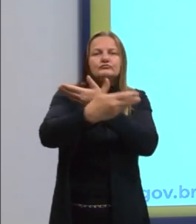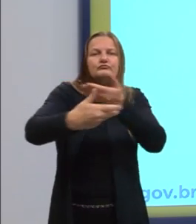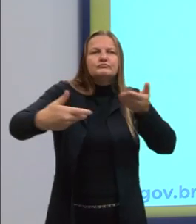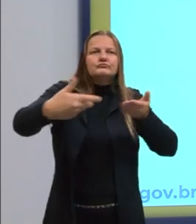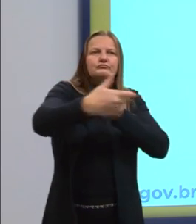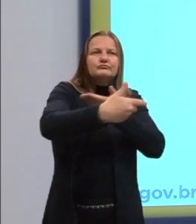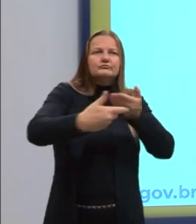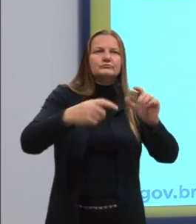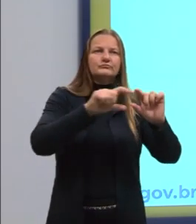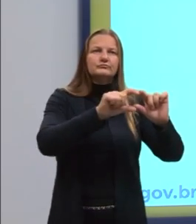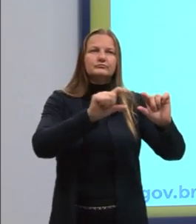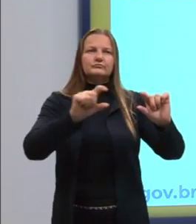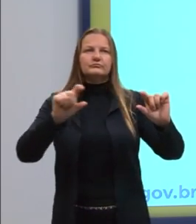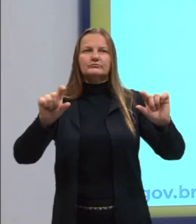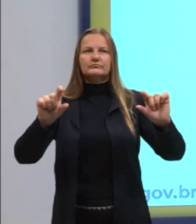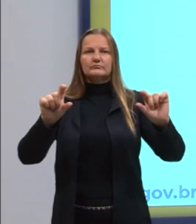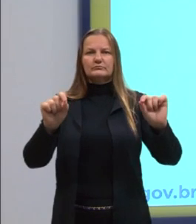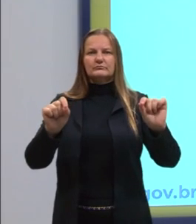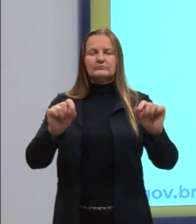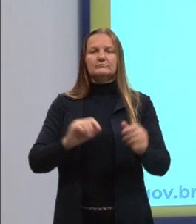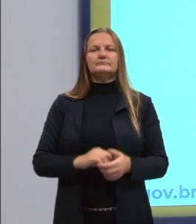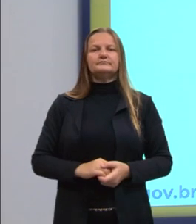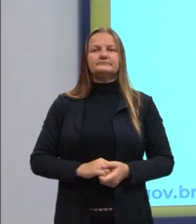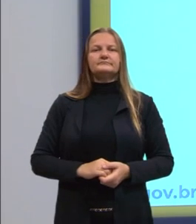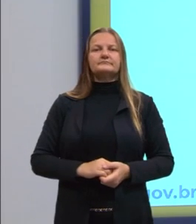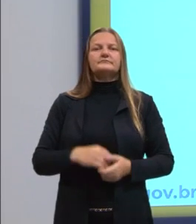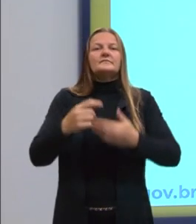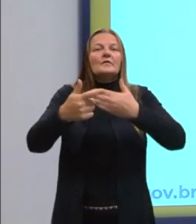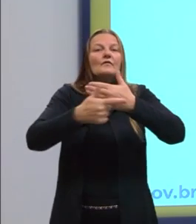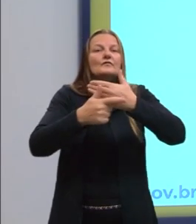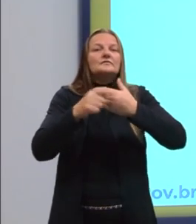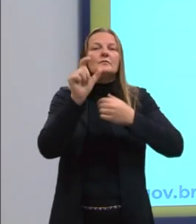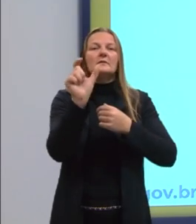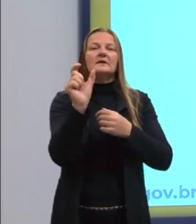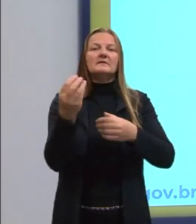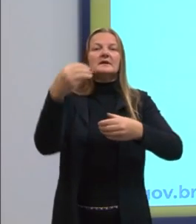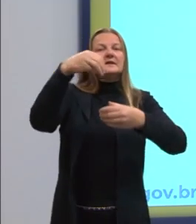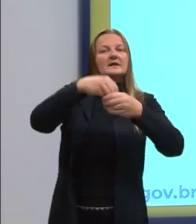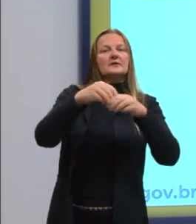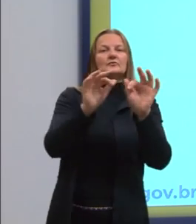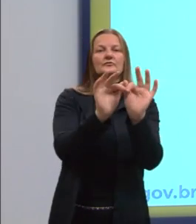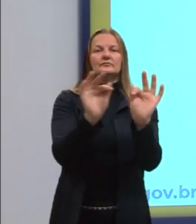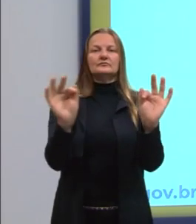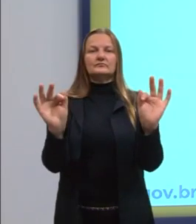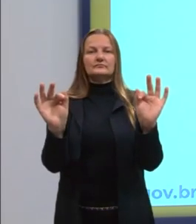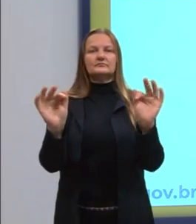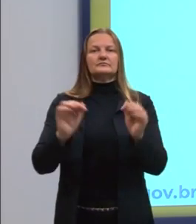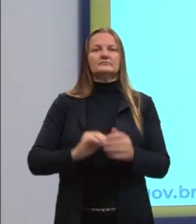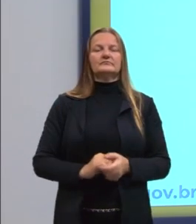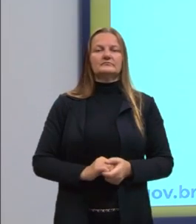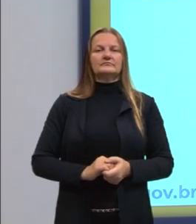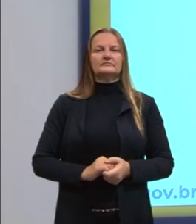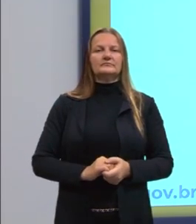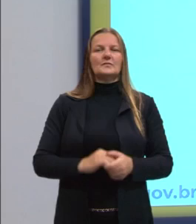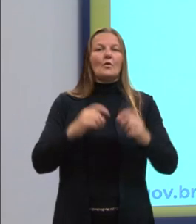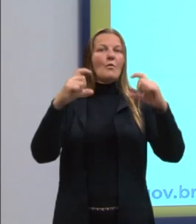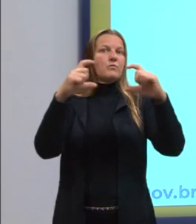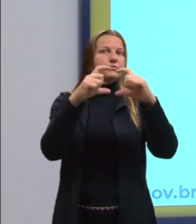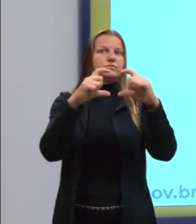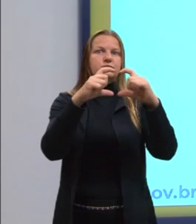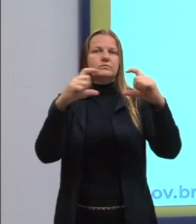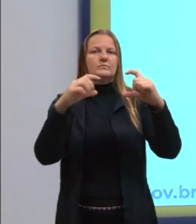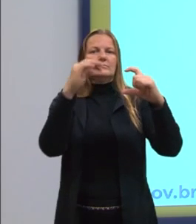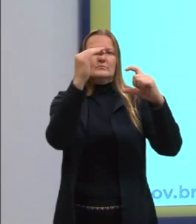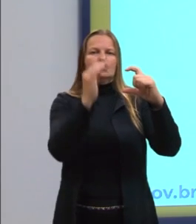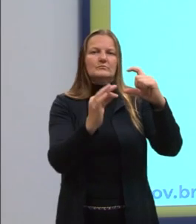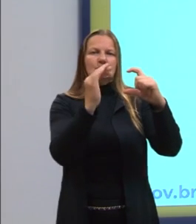as outras. Ou seja, qual é a função que essas palavras vão exercer em uma oração. Se